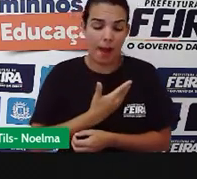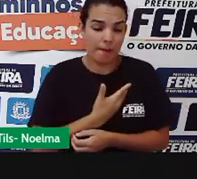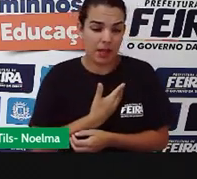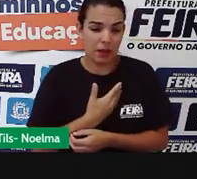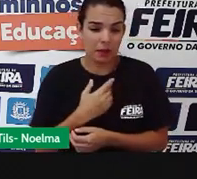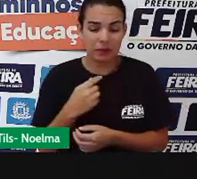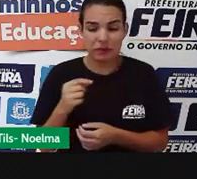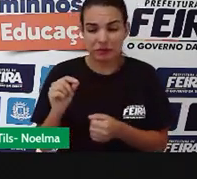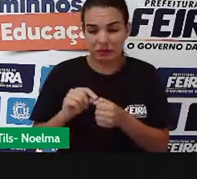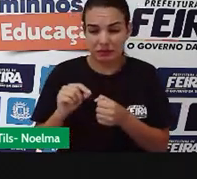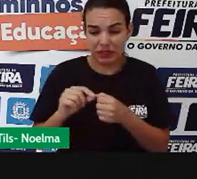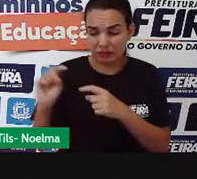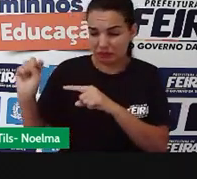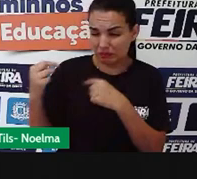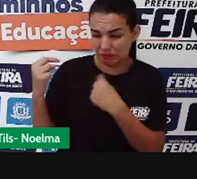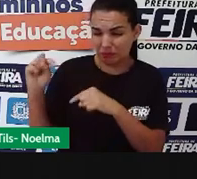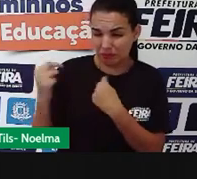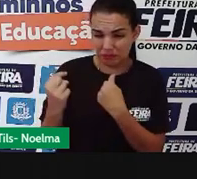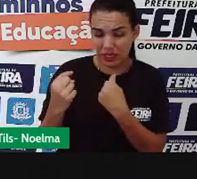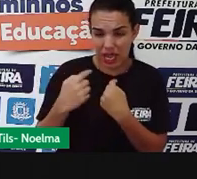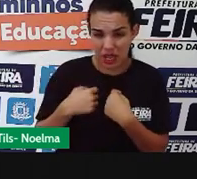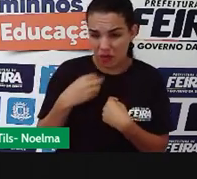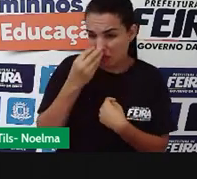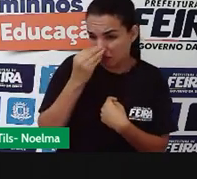com outras pessoas por causa de uma única pessoa?